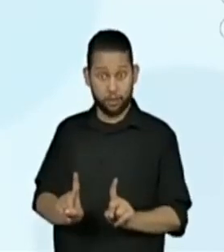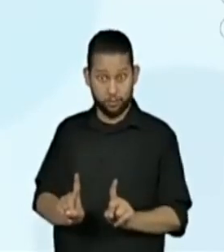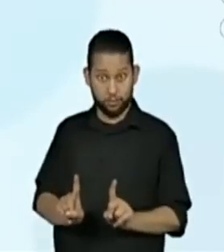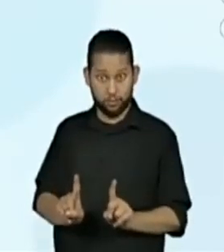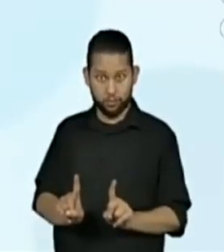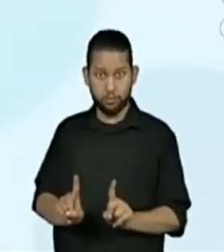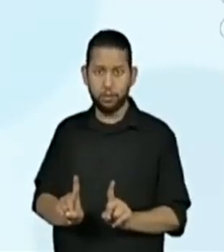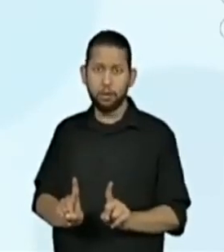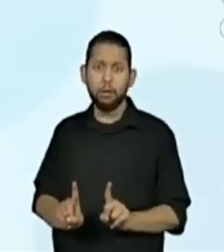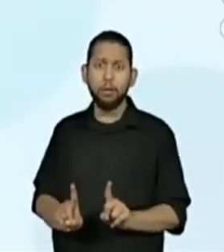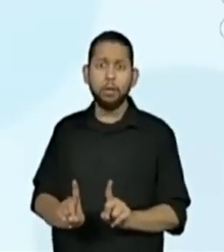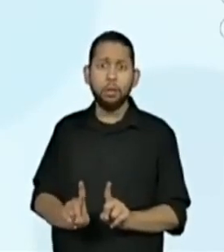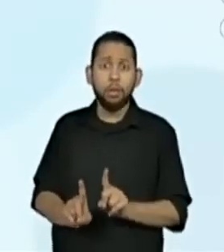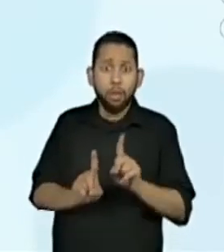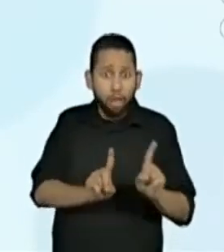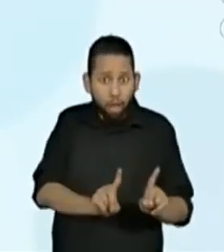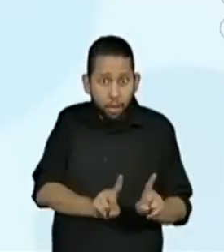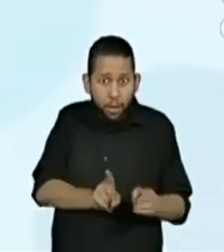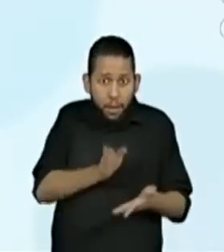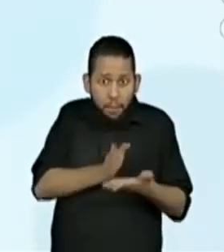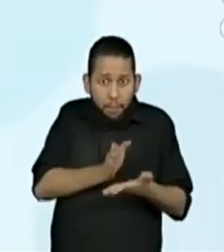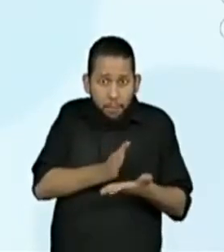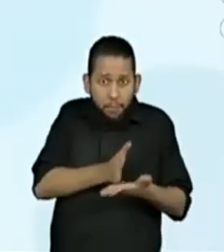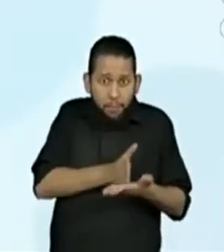E 2 décimos.